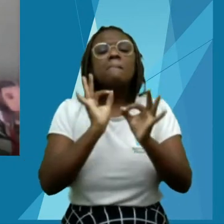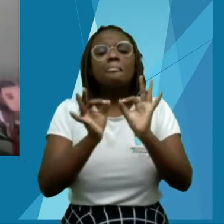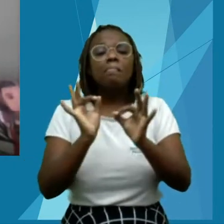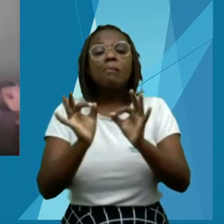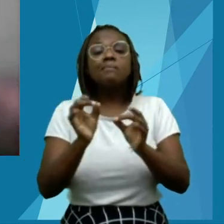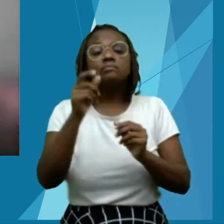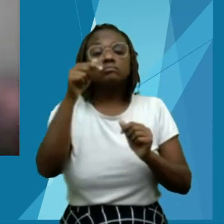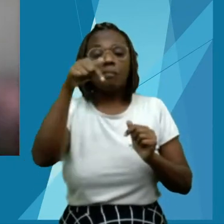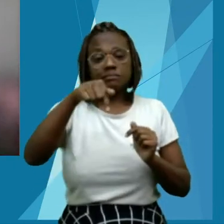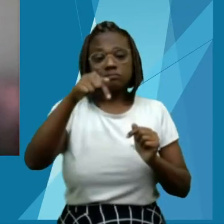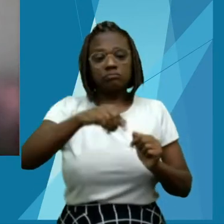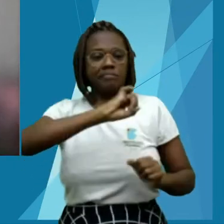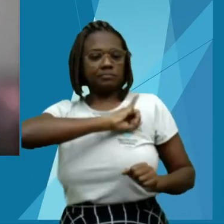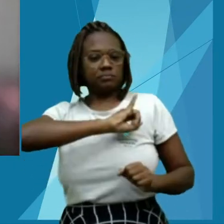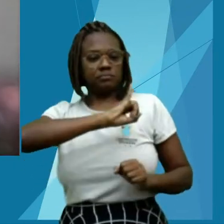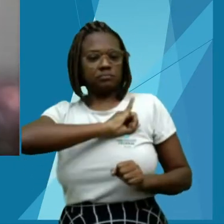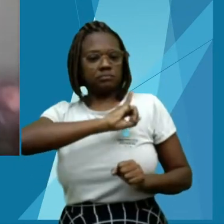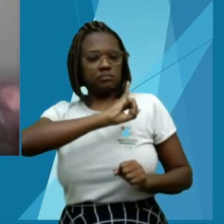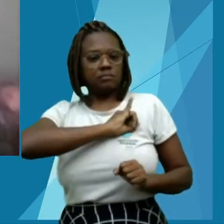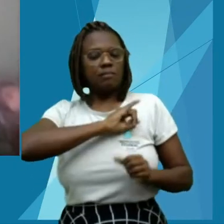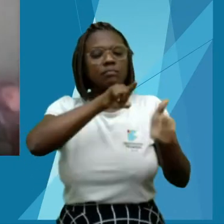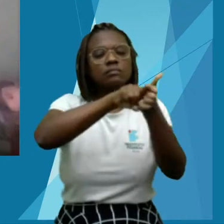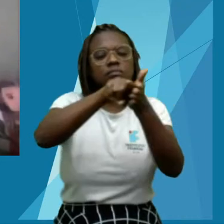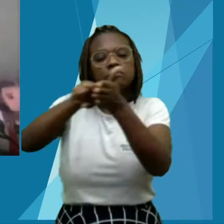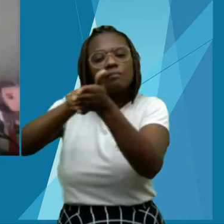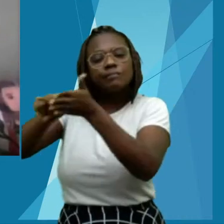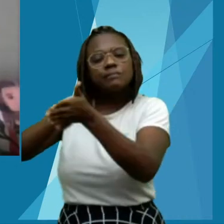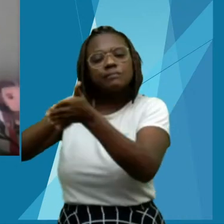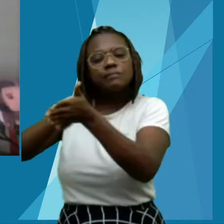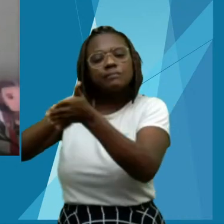pelo IFAC, pelos pesquisadores do IFAC.